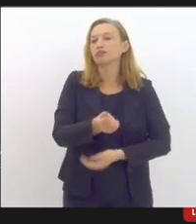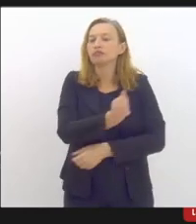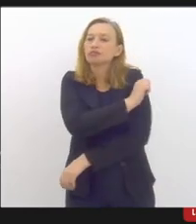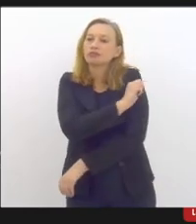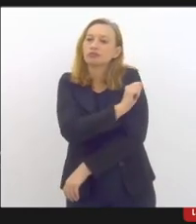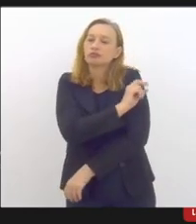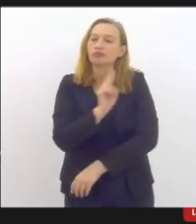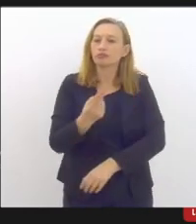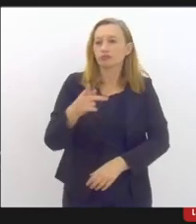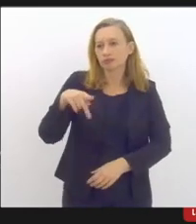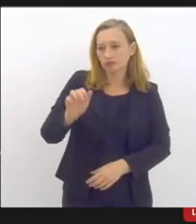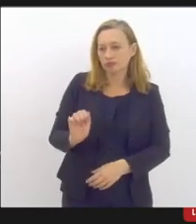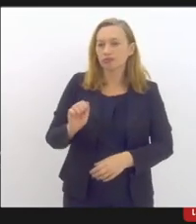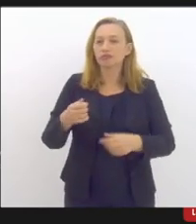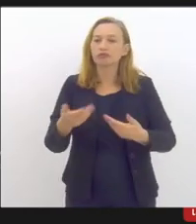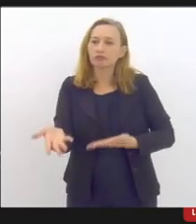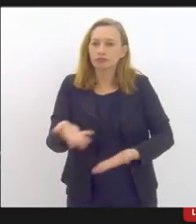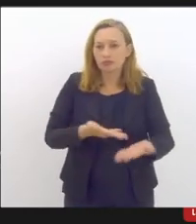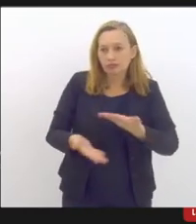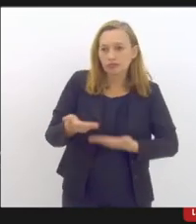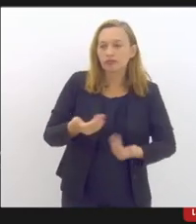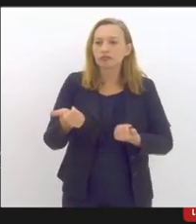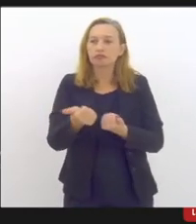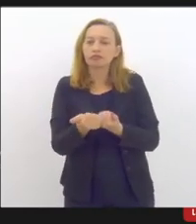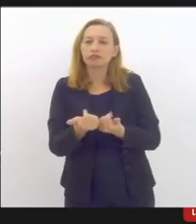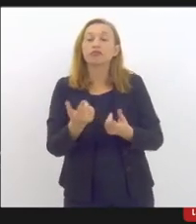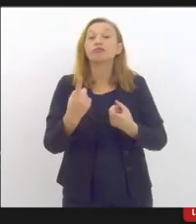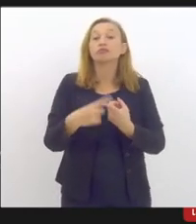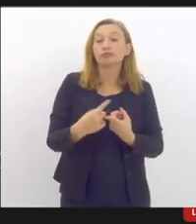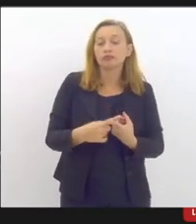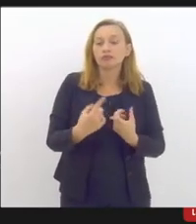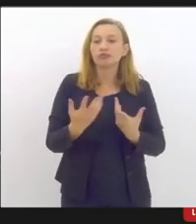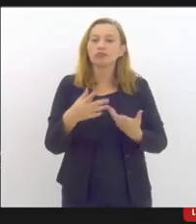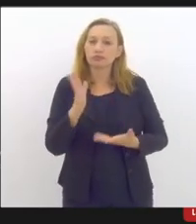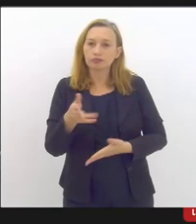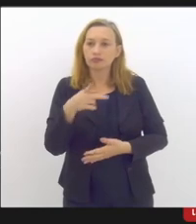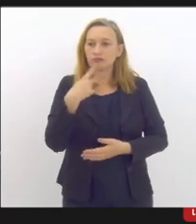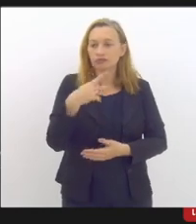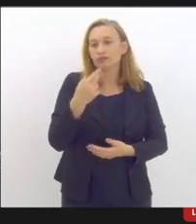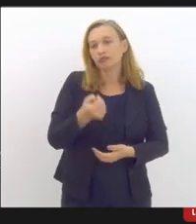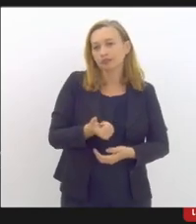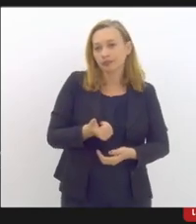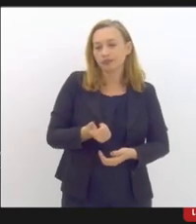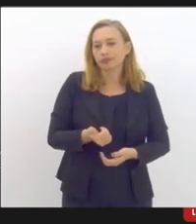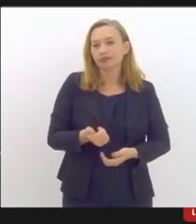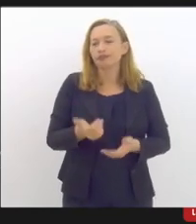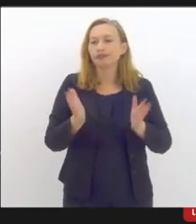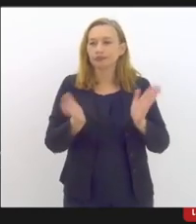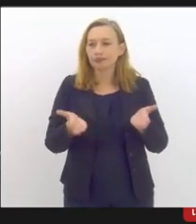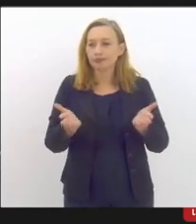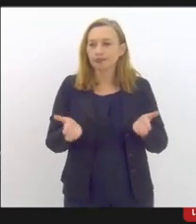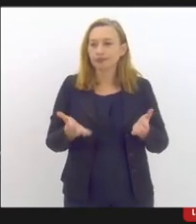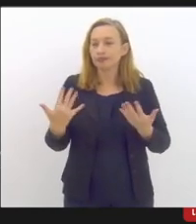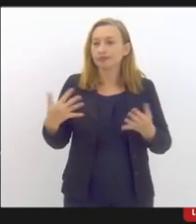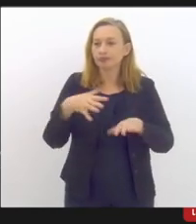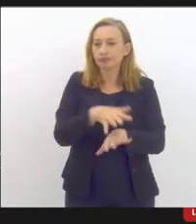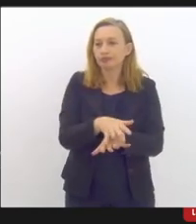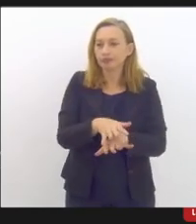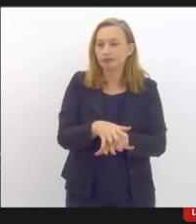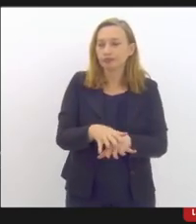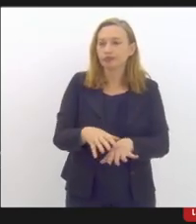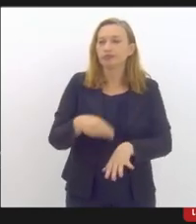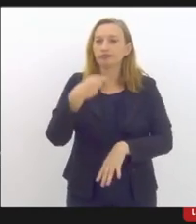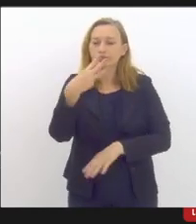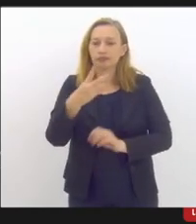e porque assim essa parceria porque esse levantamento porque como eu falei há pouco hoje na divisão de inclusão nós somos três